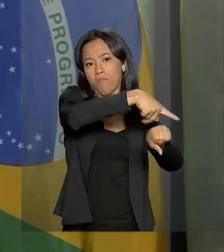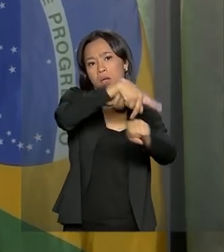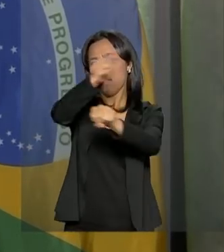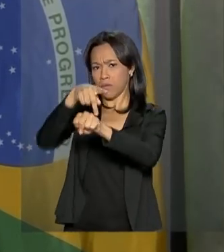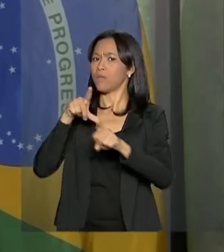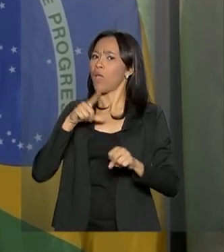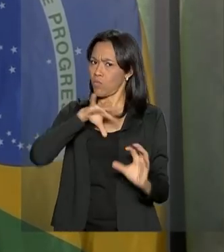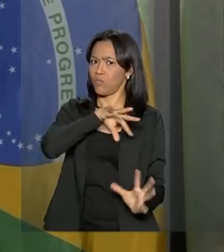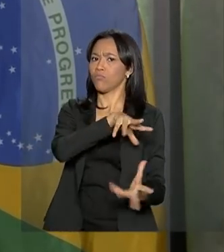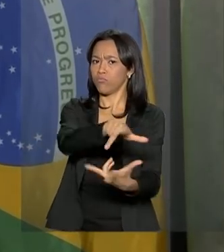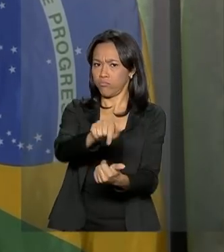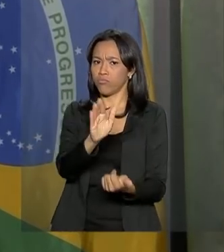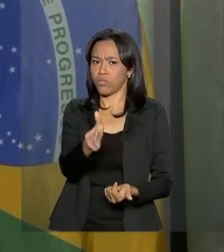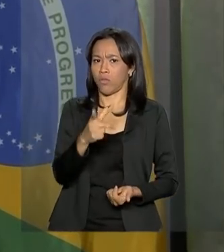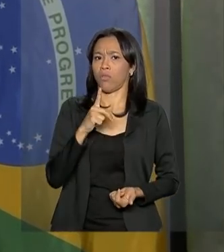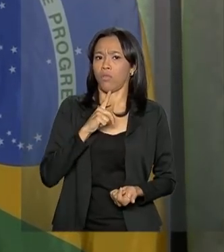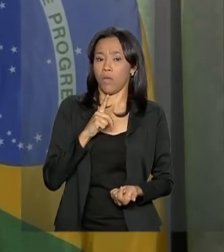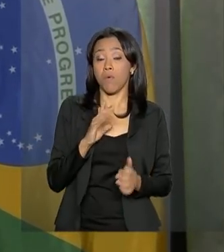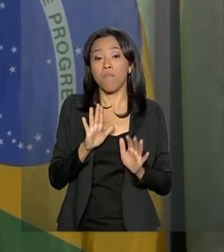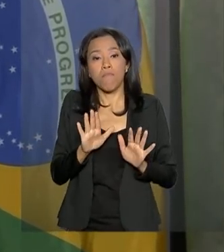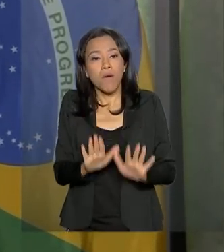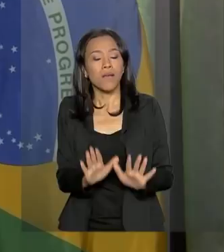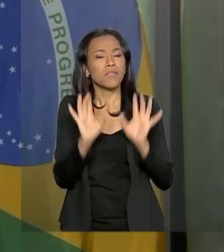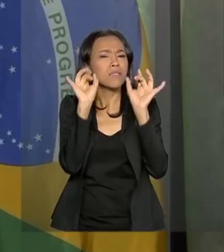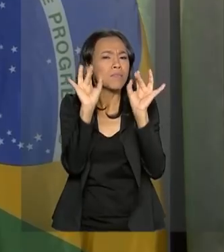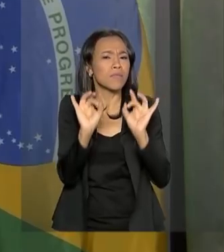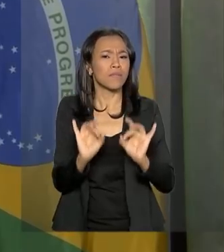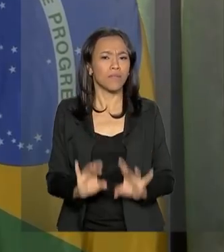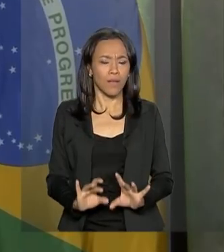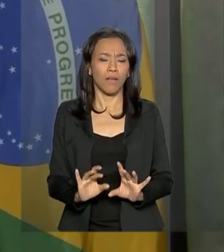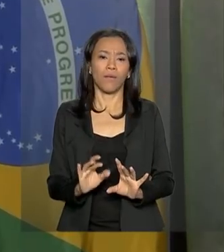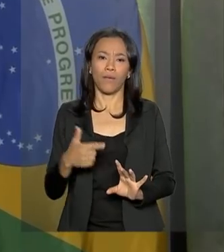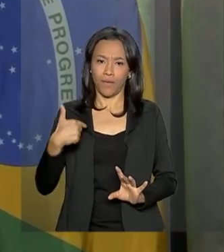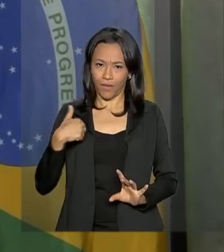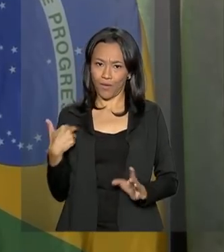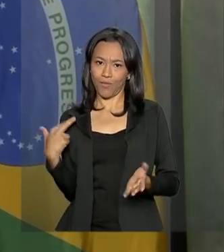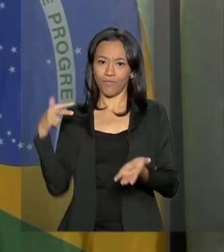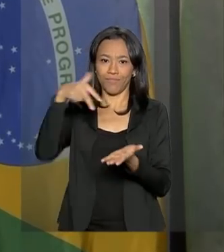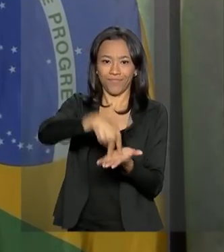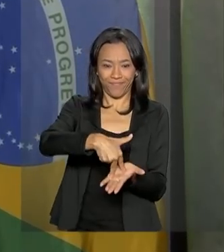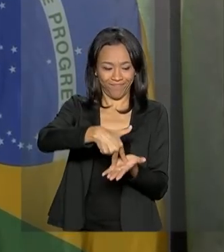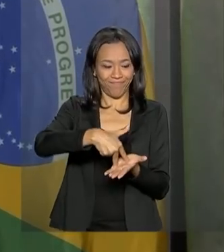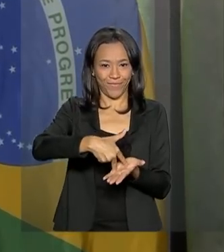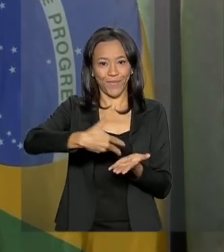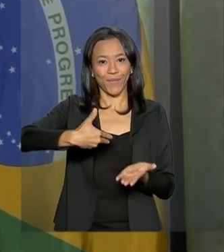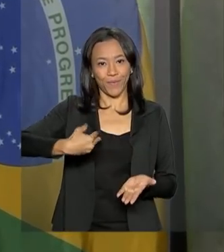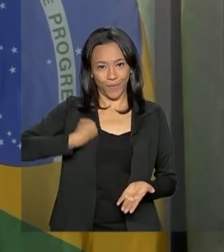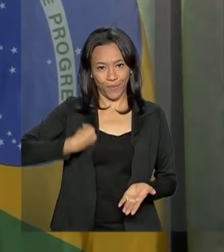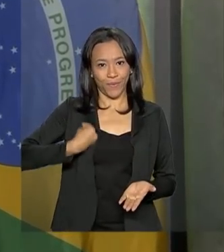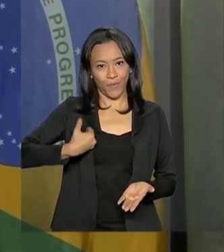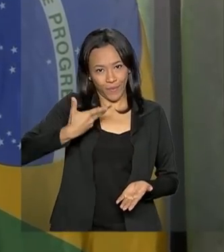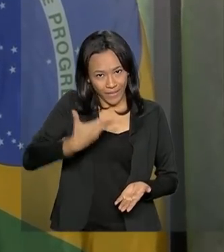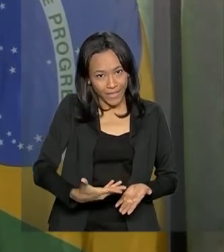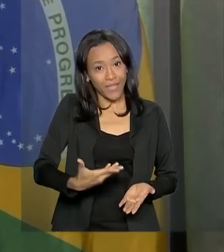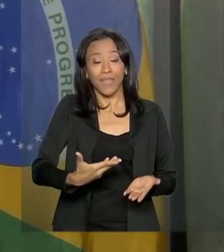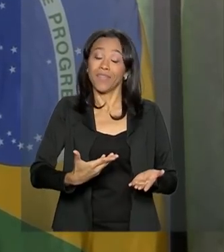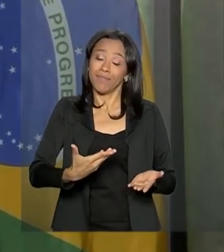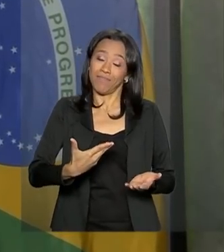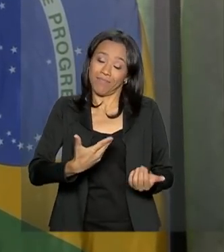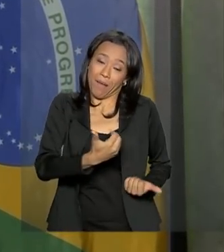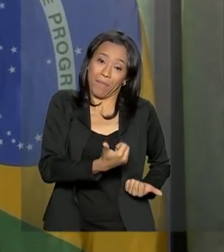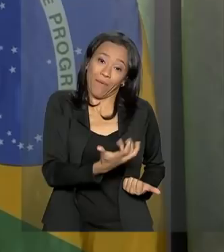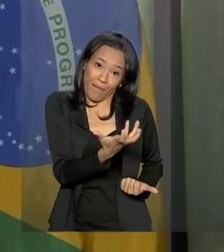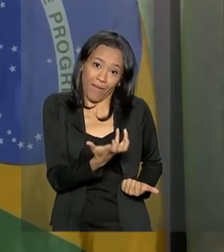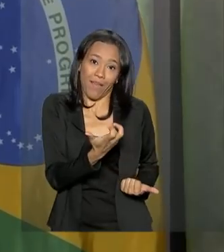parceiros, mas, acredito que, de forma especial, estou aqui estendendo minhas mãos e tenho certeza que Trump fará o mesmo amanhã